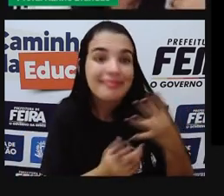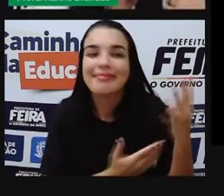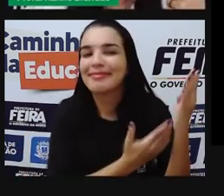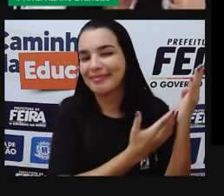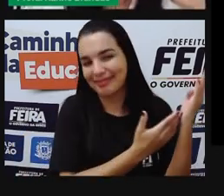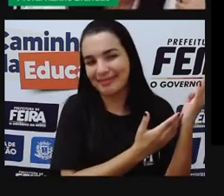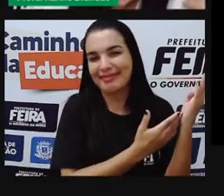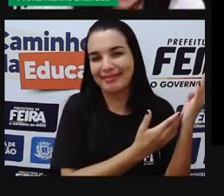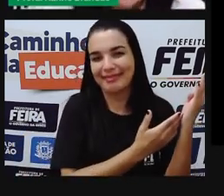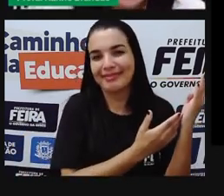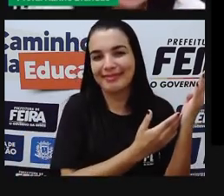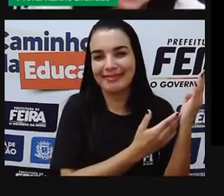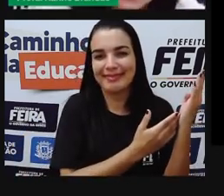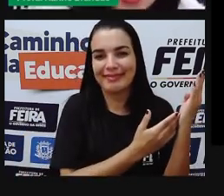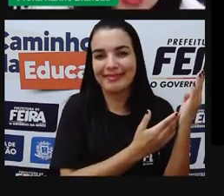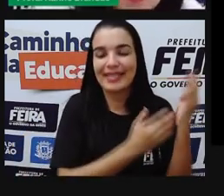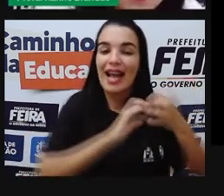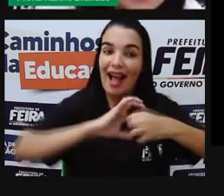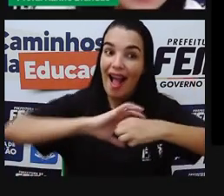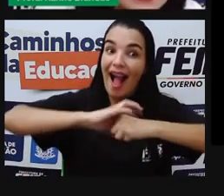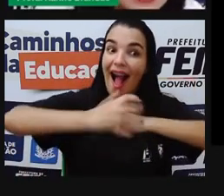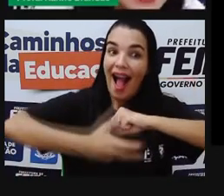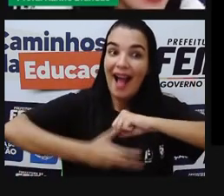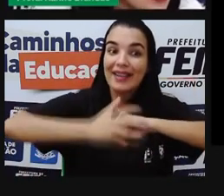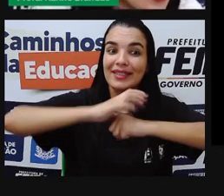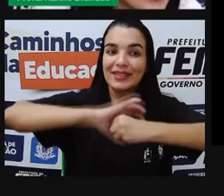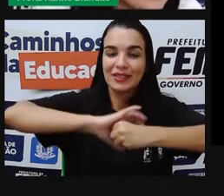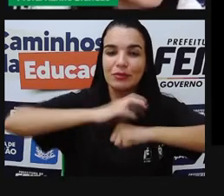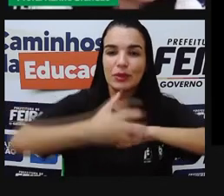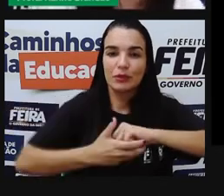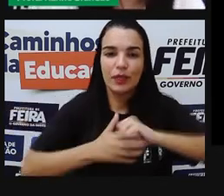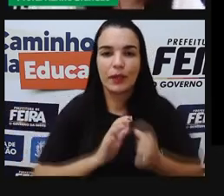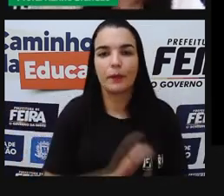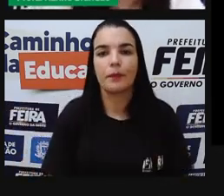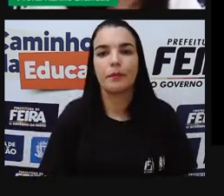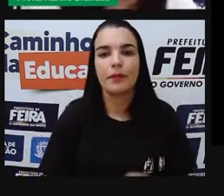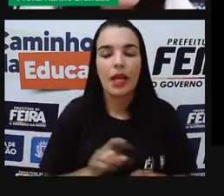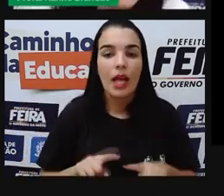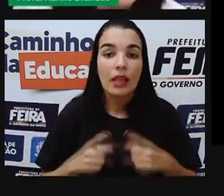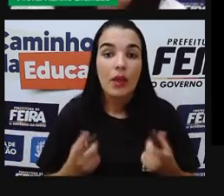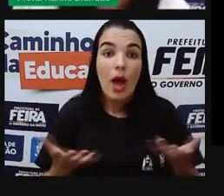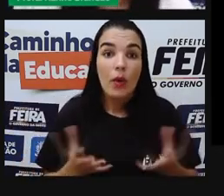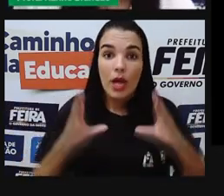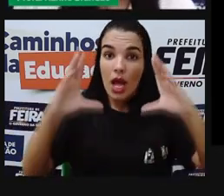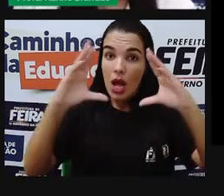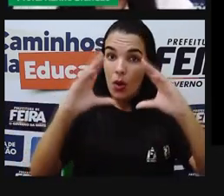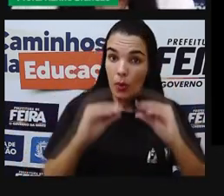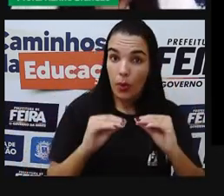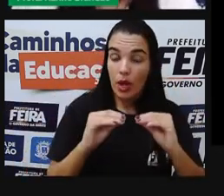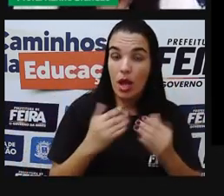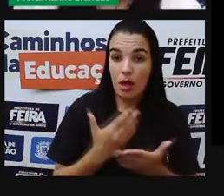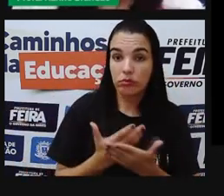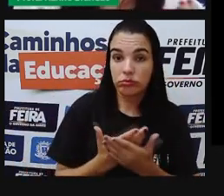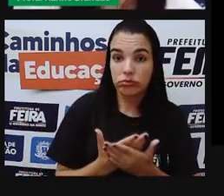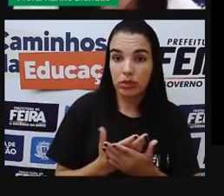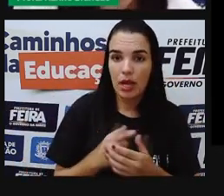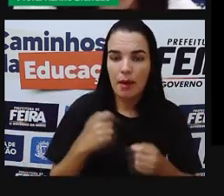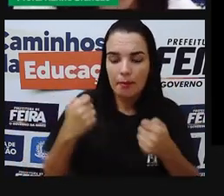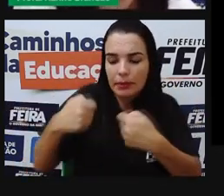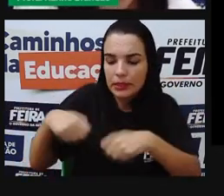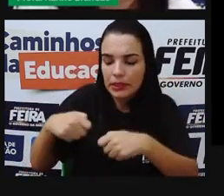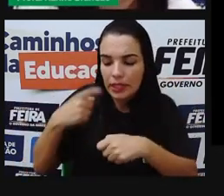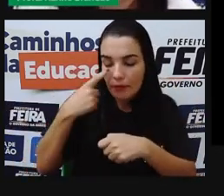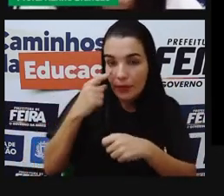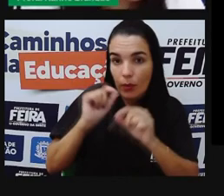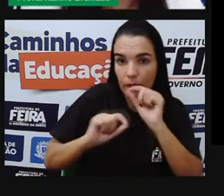Acertou quem disse? A atmosfera. Agora, né, resumindo a nossa aula, o a gente tem? A localização da